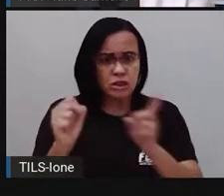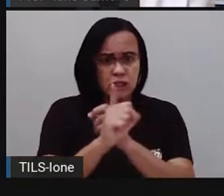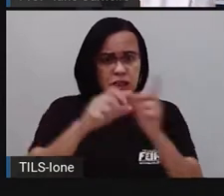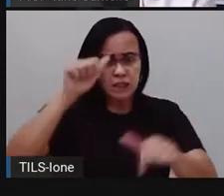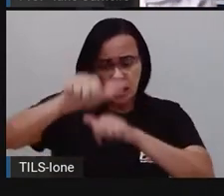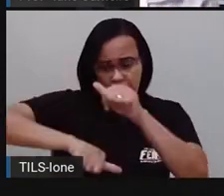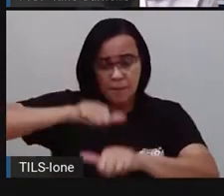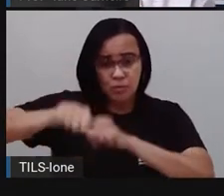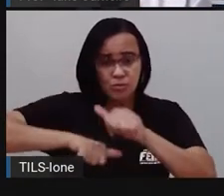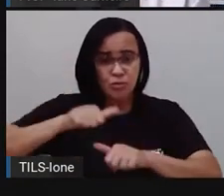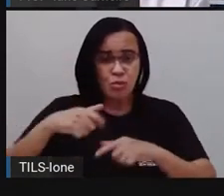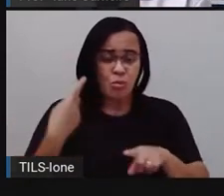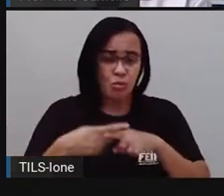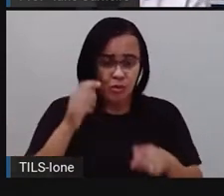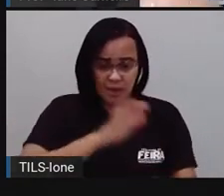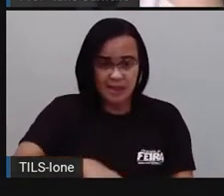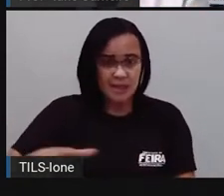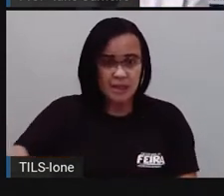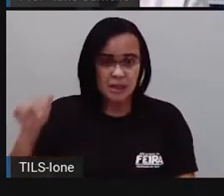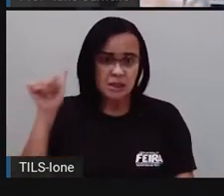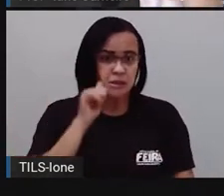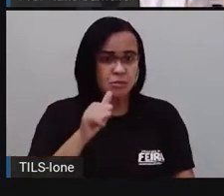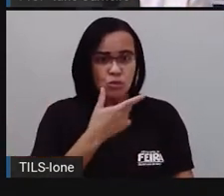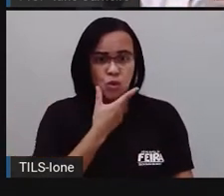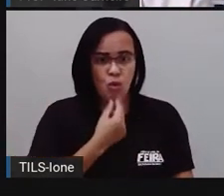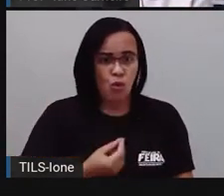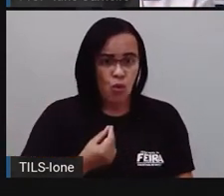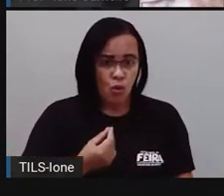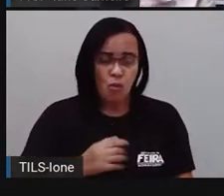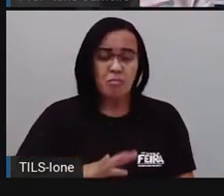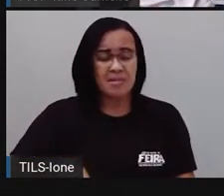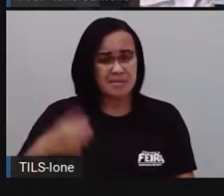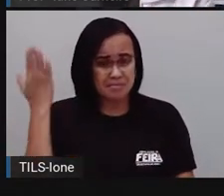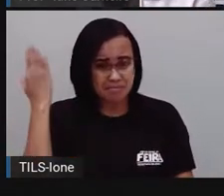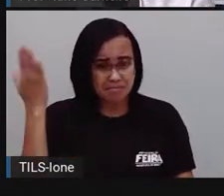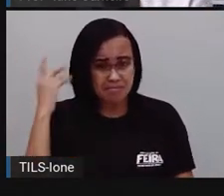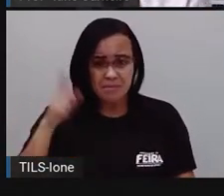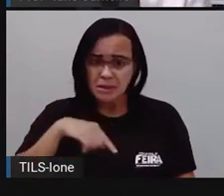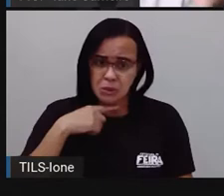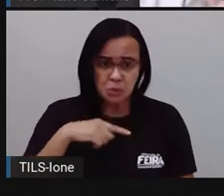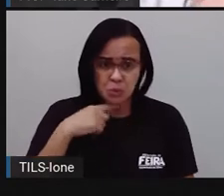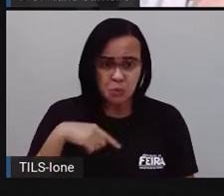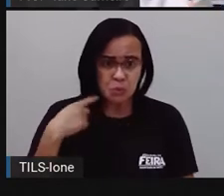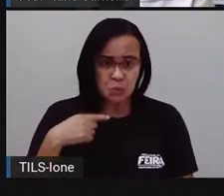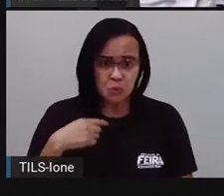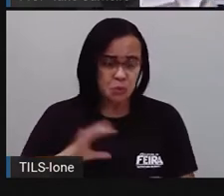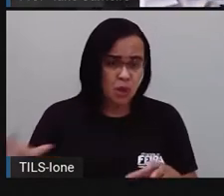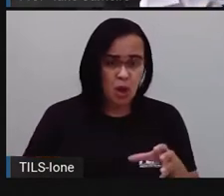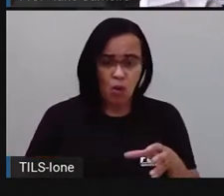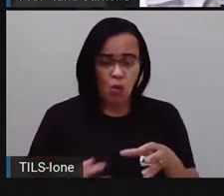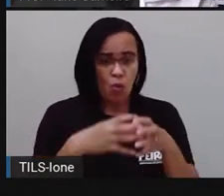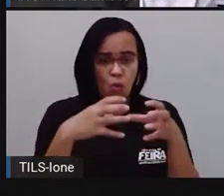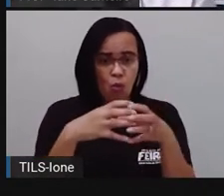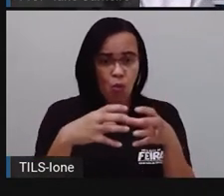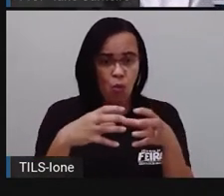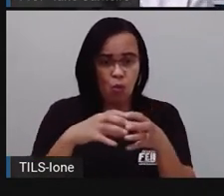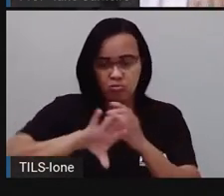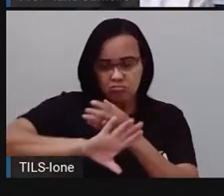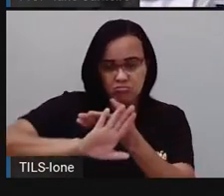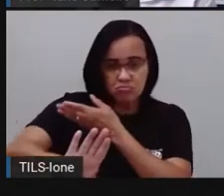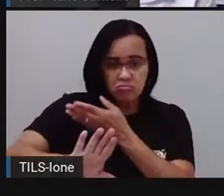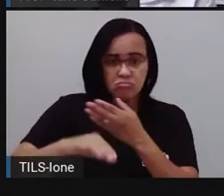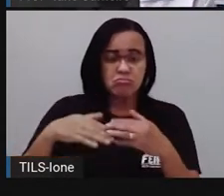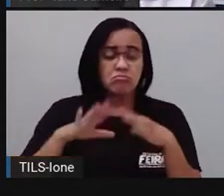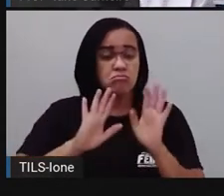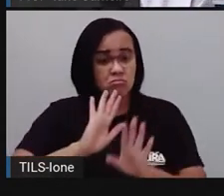que as crianças, as mulheres, os homens, a gente não podia participar de algumas coisas por determinadas situações, né? E